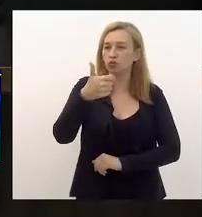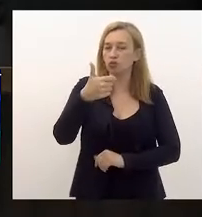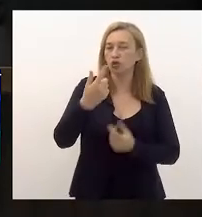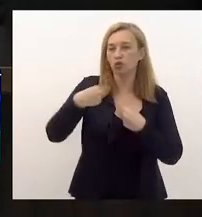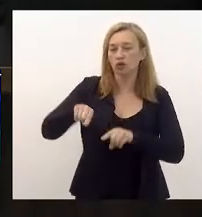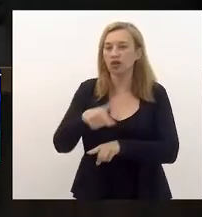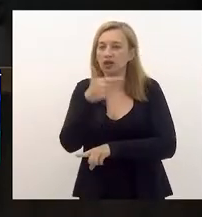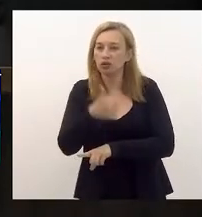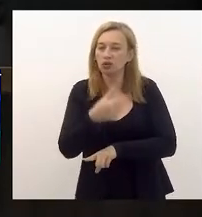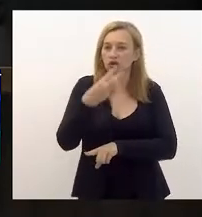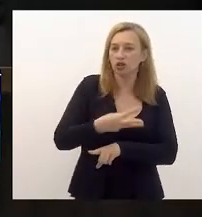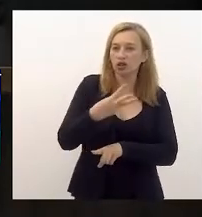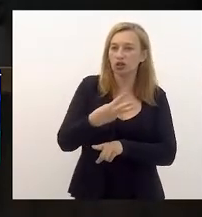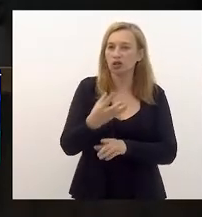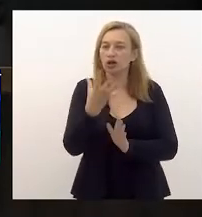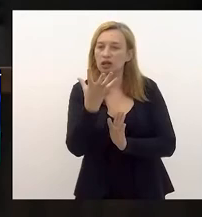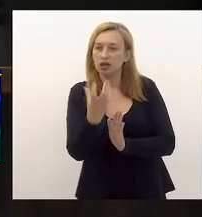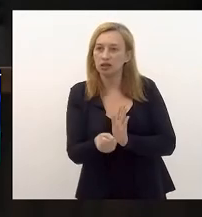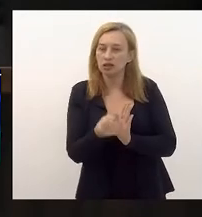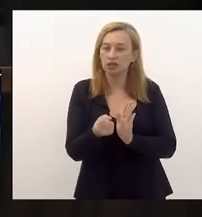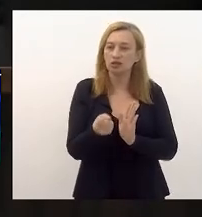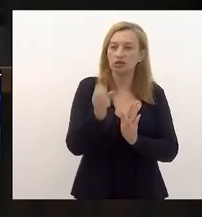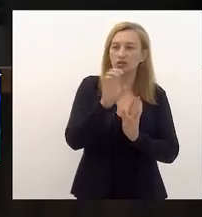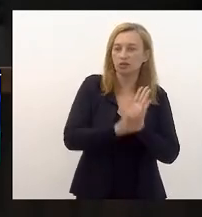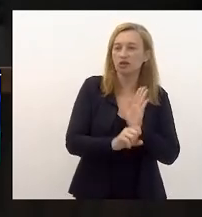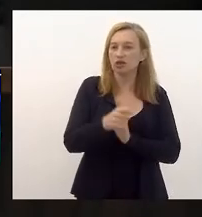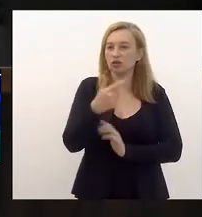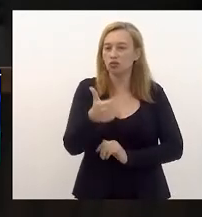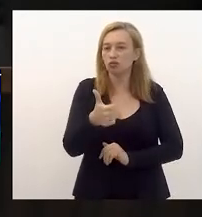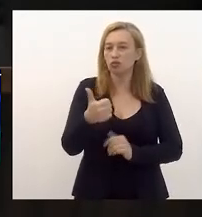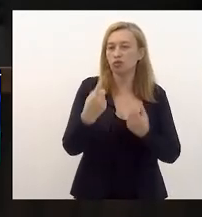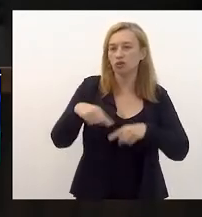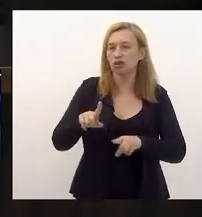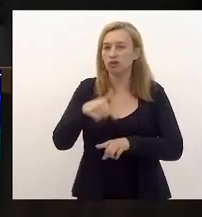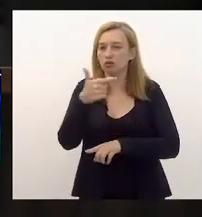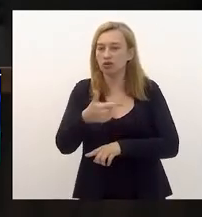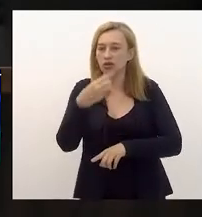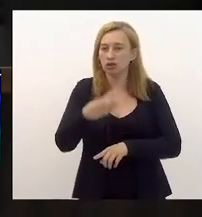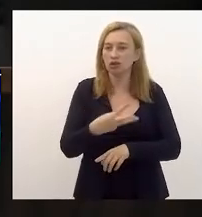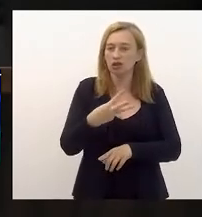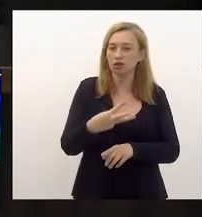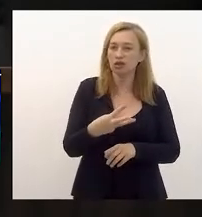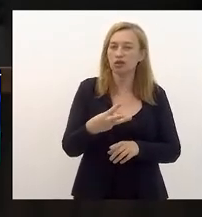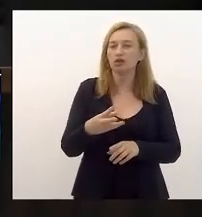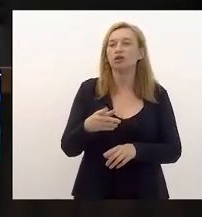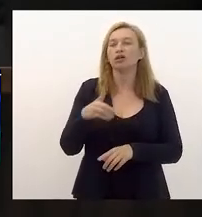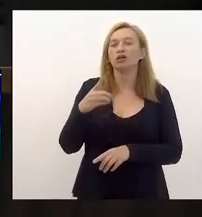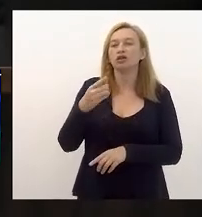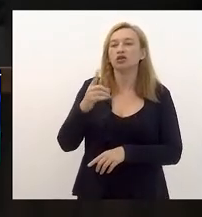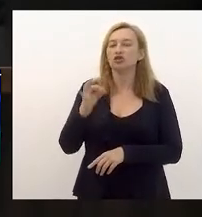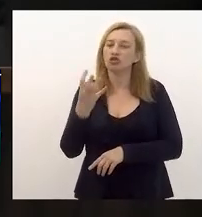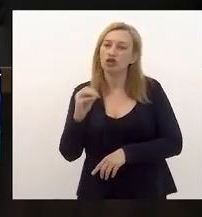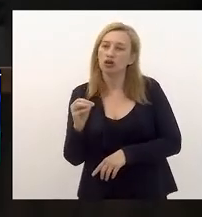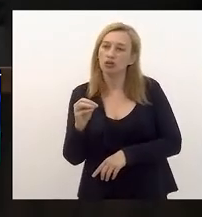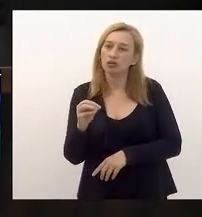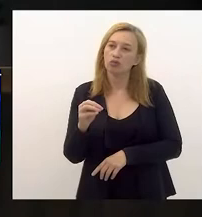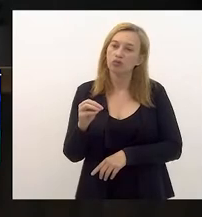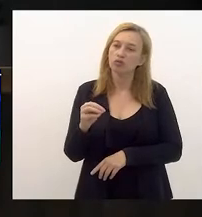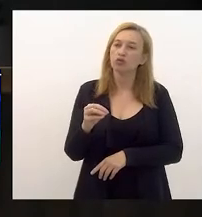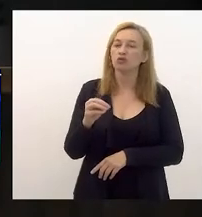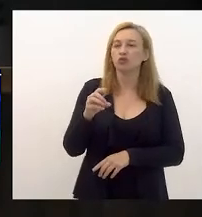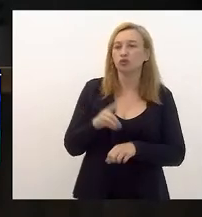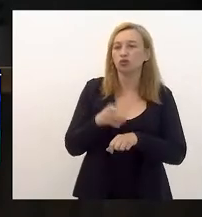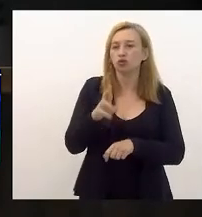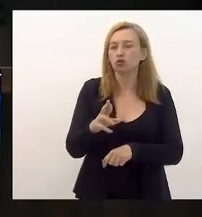saneamento ambiental, favorável a emenda 1 e contrário a emenda 2 e 3. Relatores e deputados Albertazzi, Tiago Pampoli, doutor Juliana